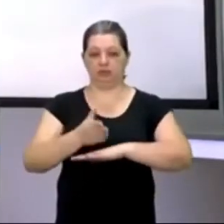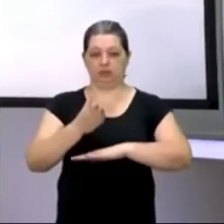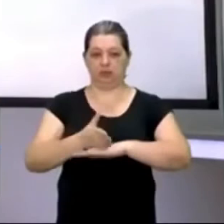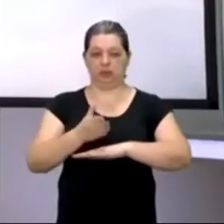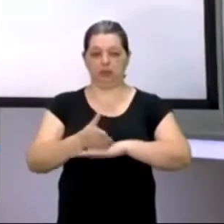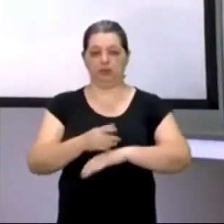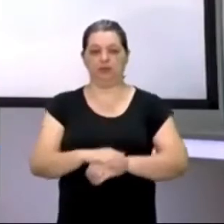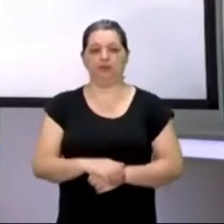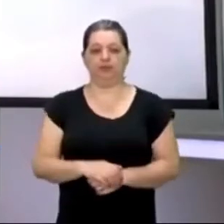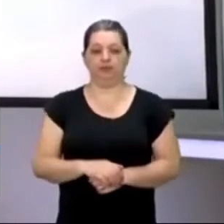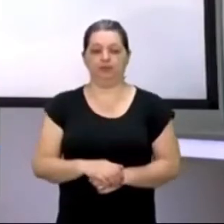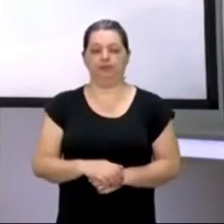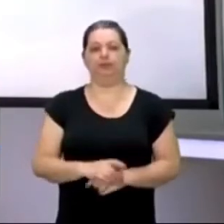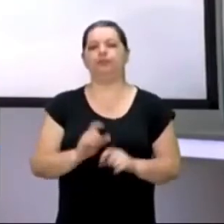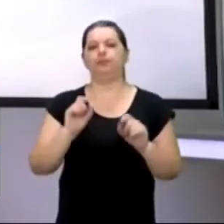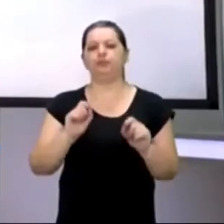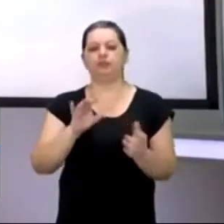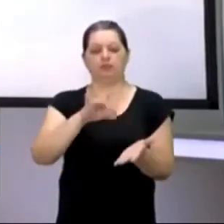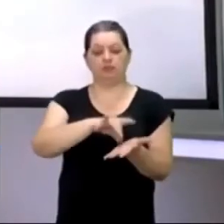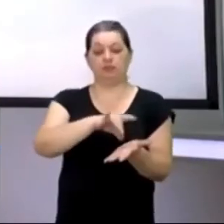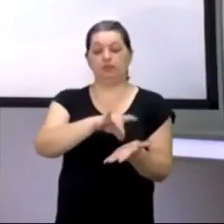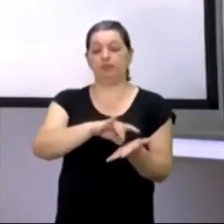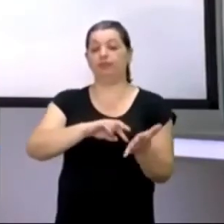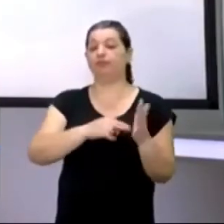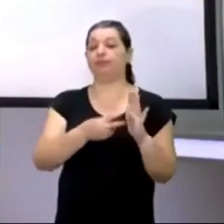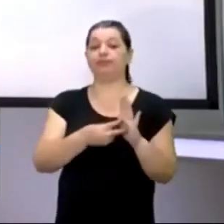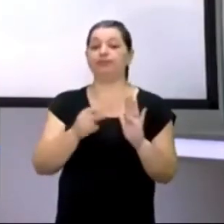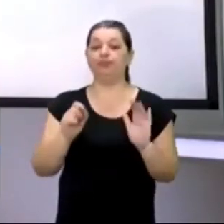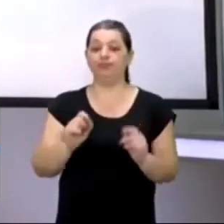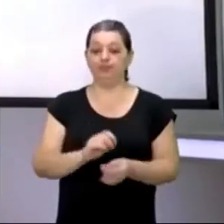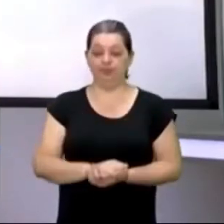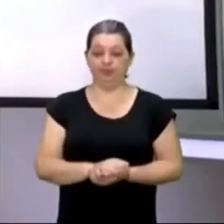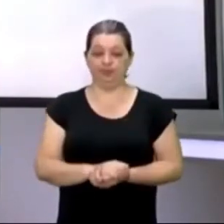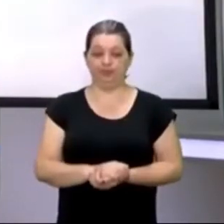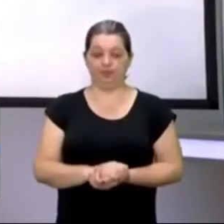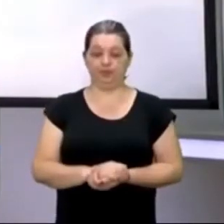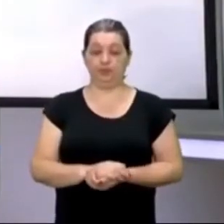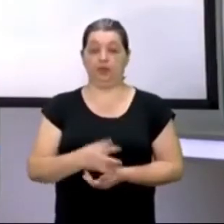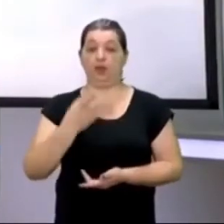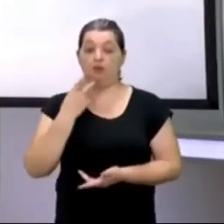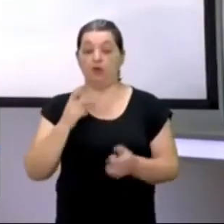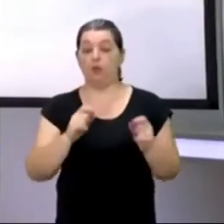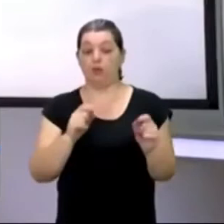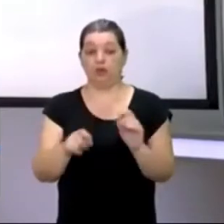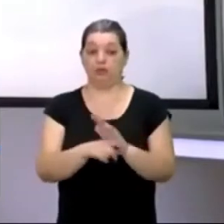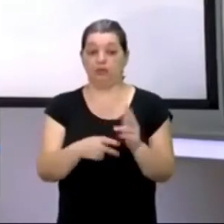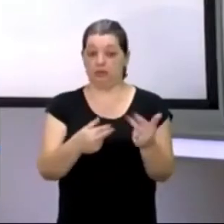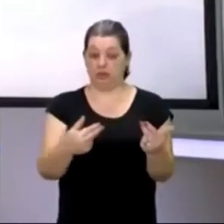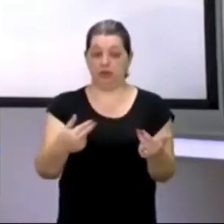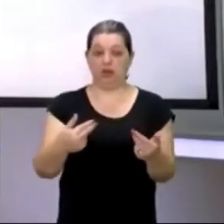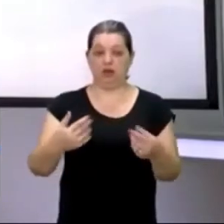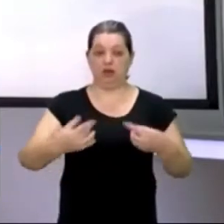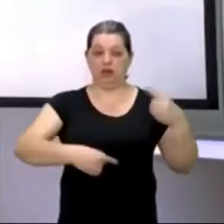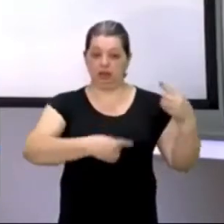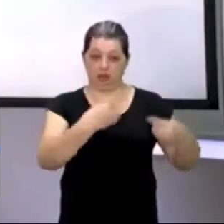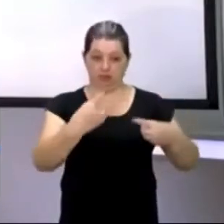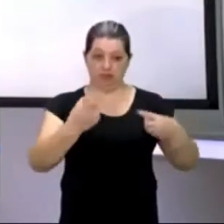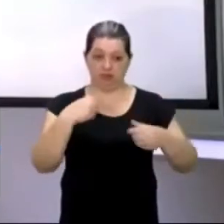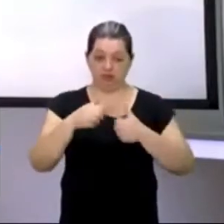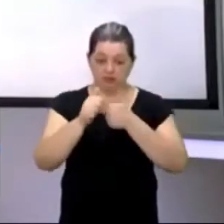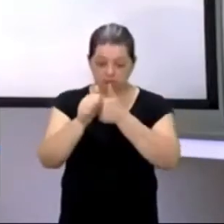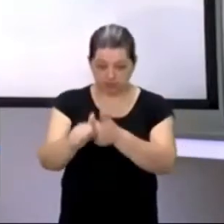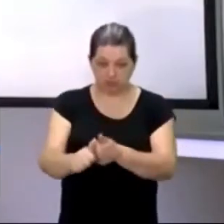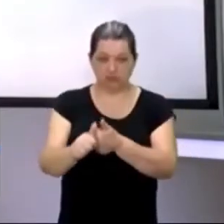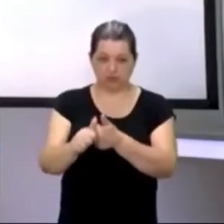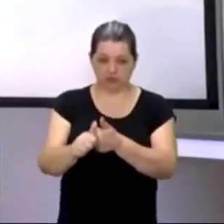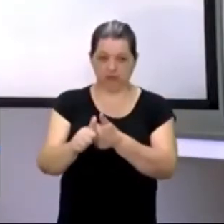Então, esse é o grande ponto, o que é a verdade? Aí eu falo para vocês o seguinte debate, me acompanhem, para eu não ser